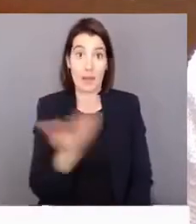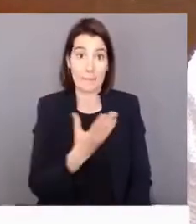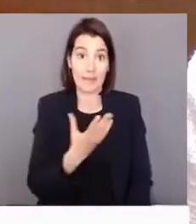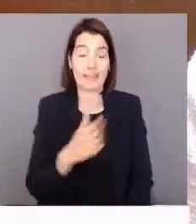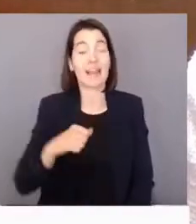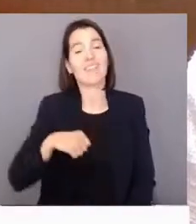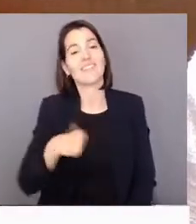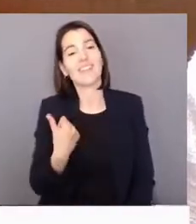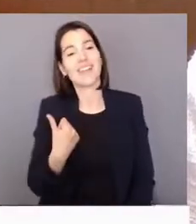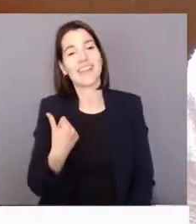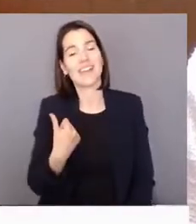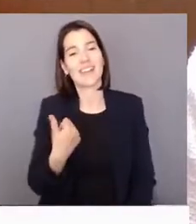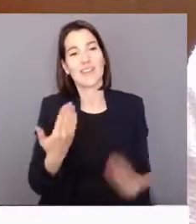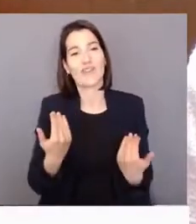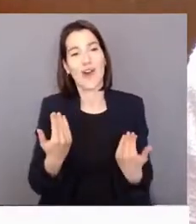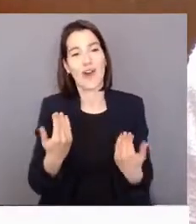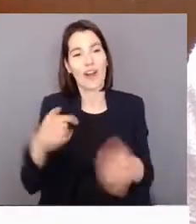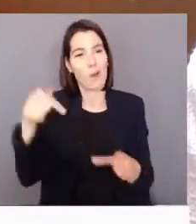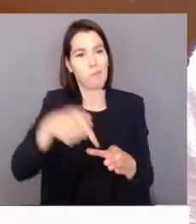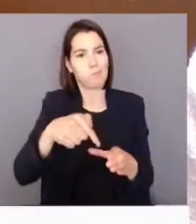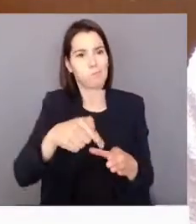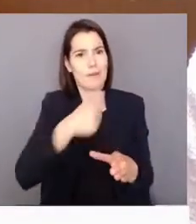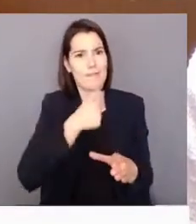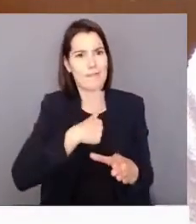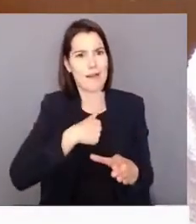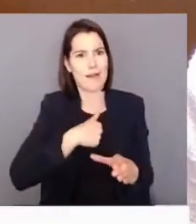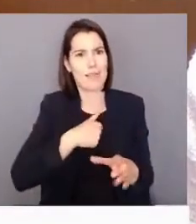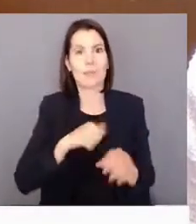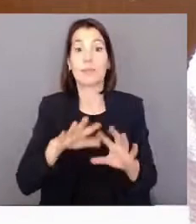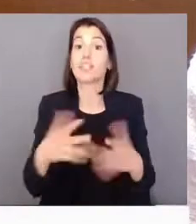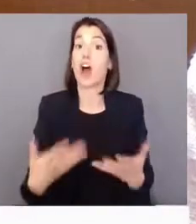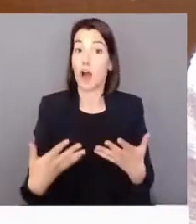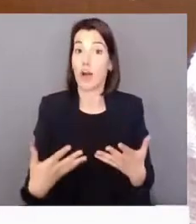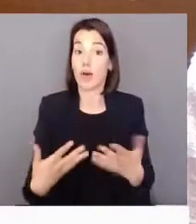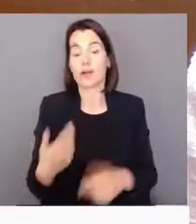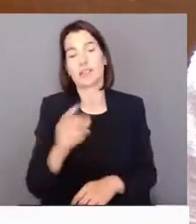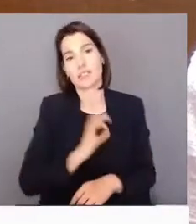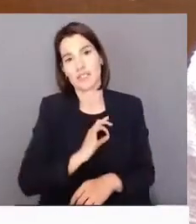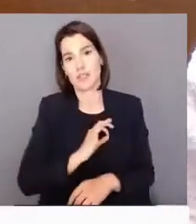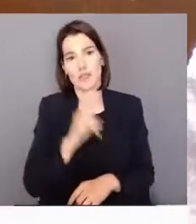fora e vermelho por dentro. Mas isso agora, meus senhores e minhas senhoras, acabou.